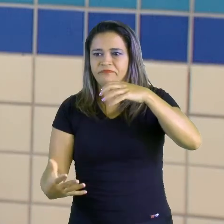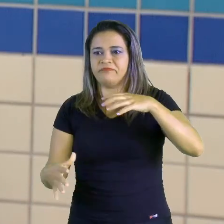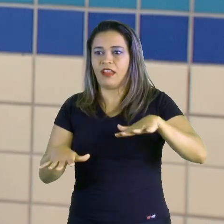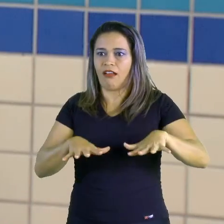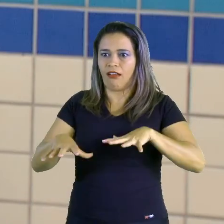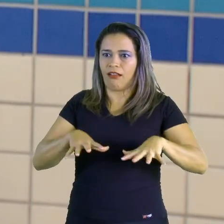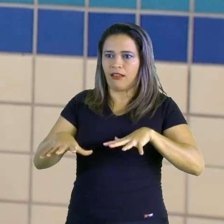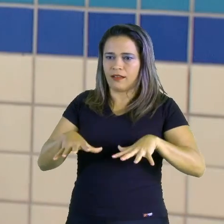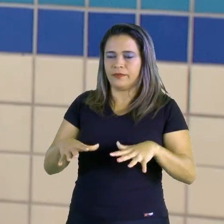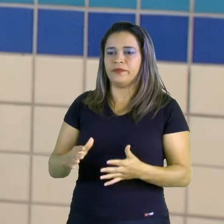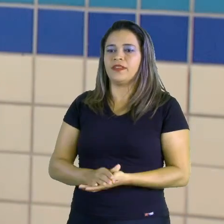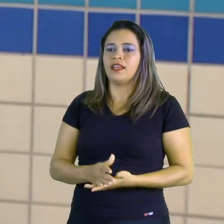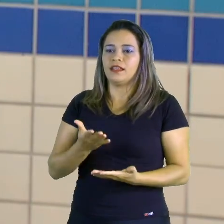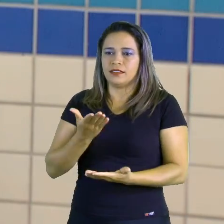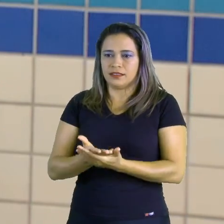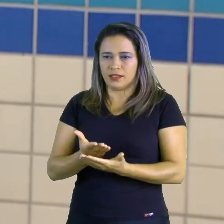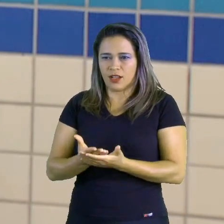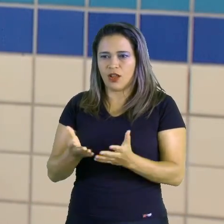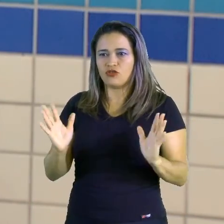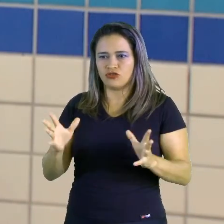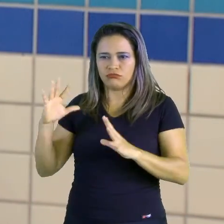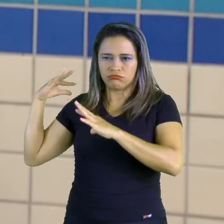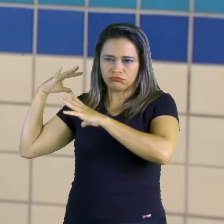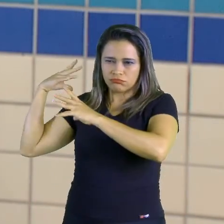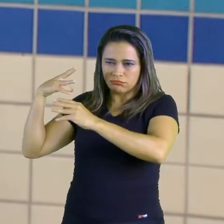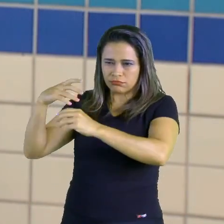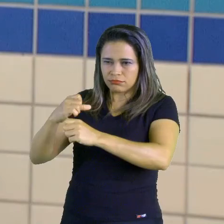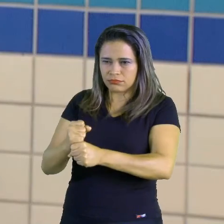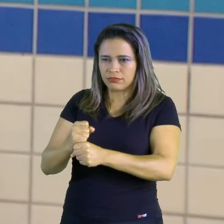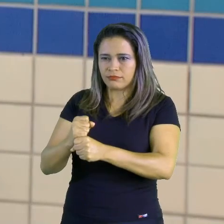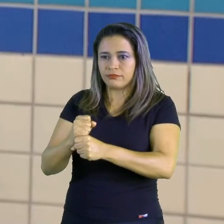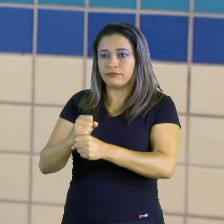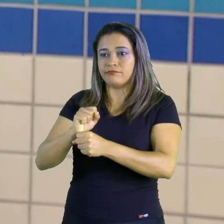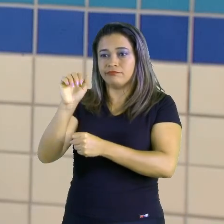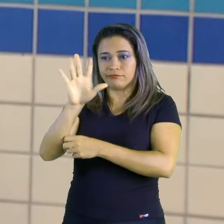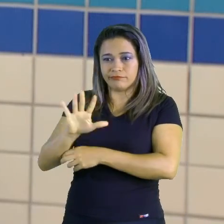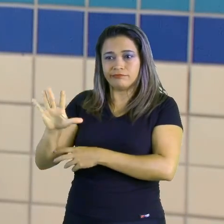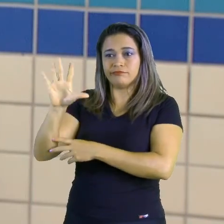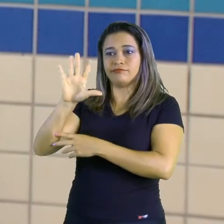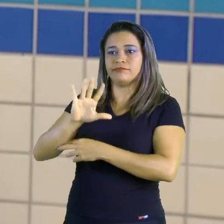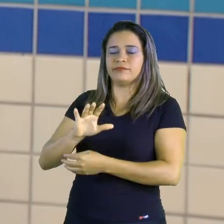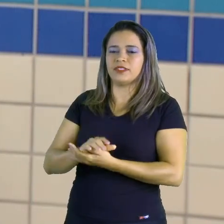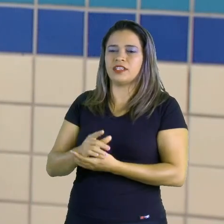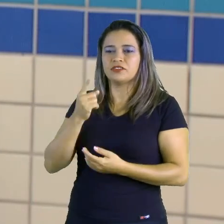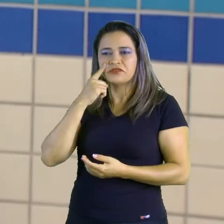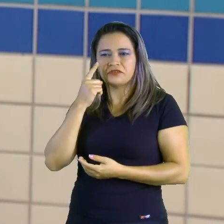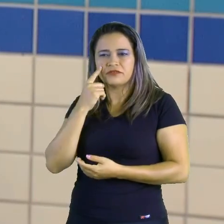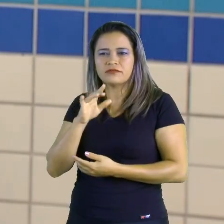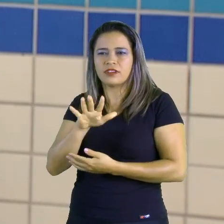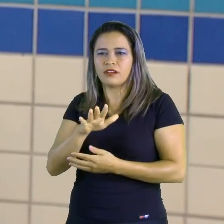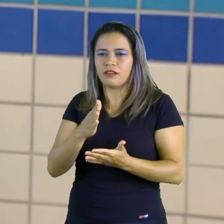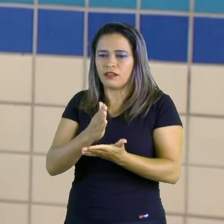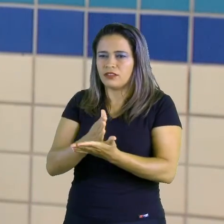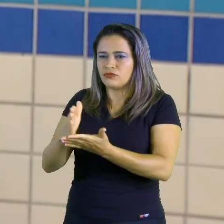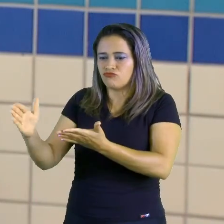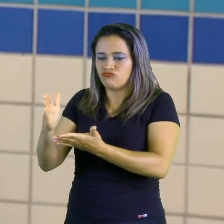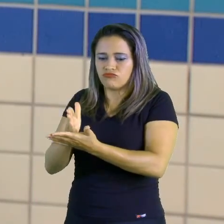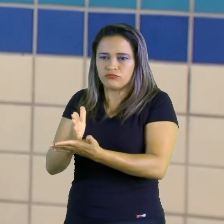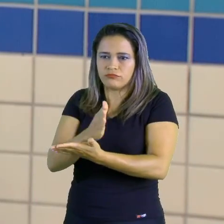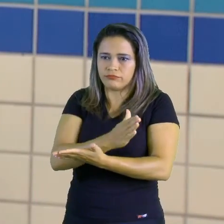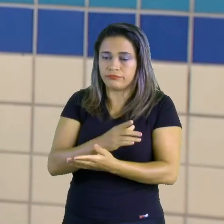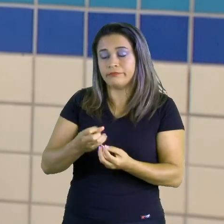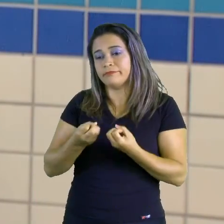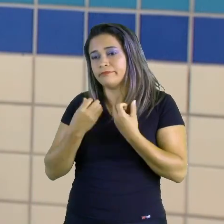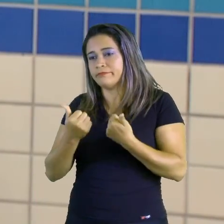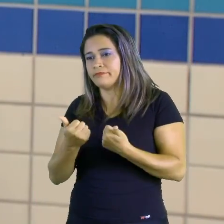Nessa nossa aula, nós fizemos um breve resumo sobre o continente asiático. Falamos um pouco sobre a divisão e regiões desse continente, bem